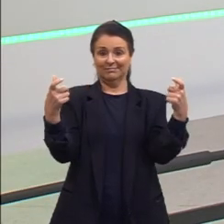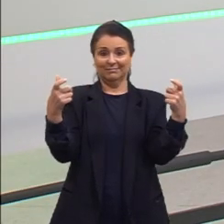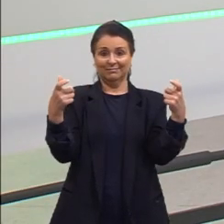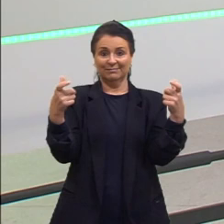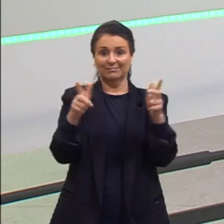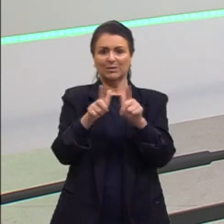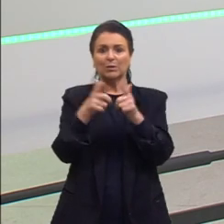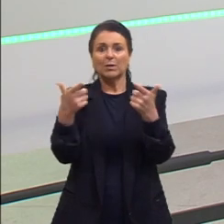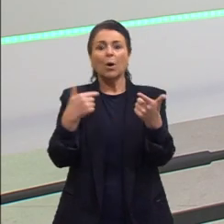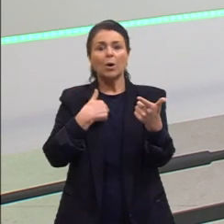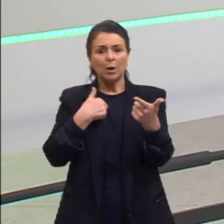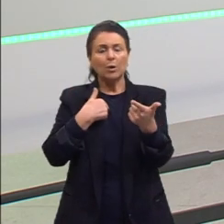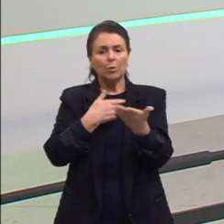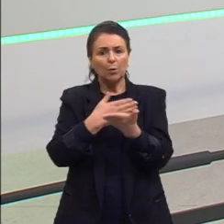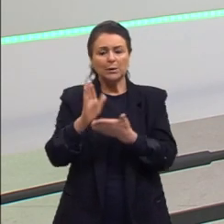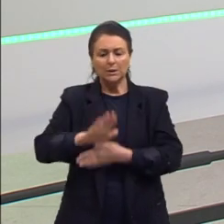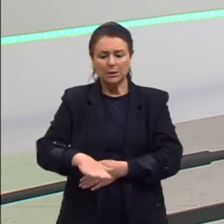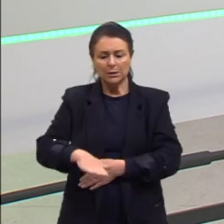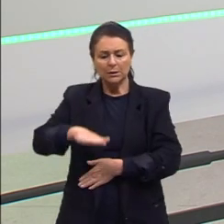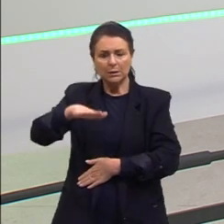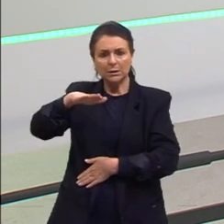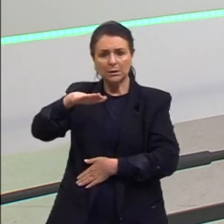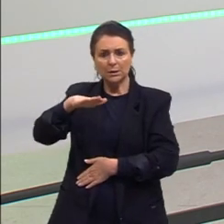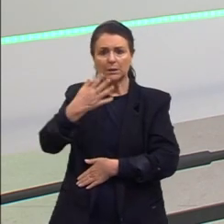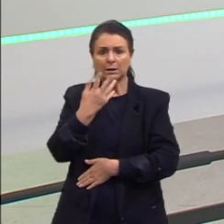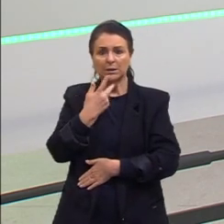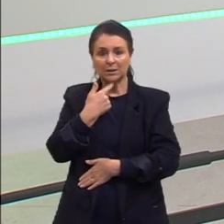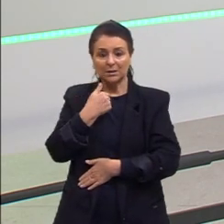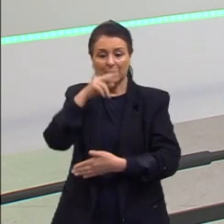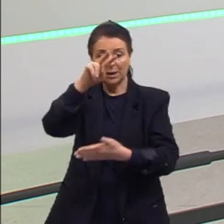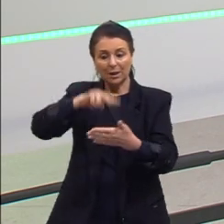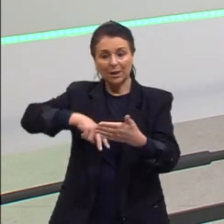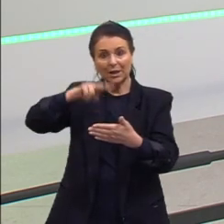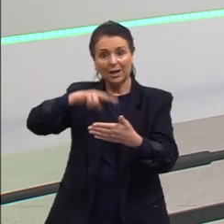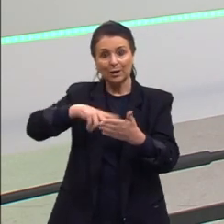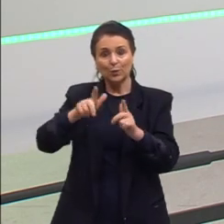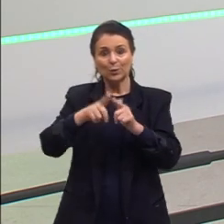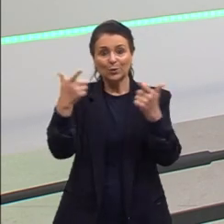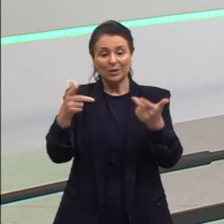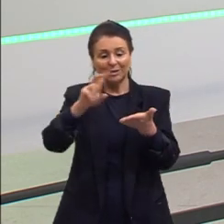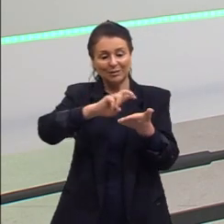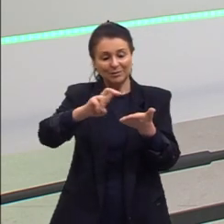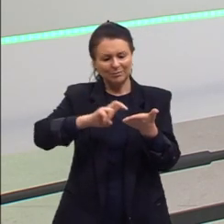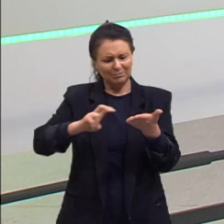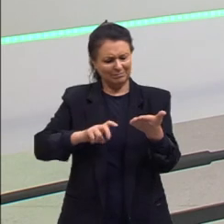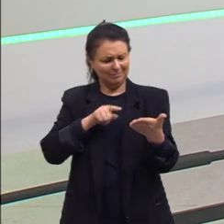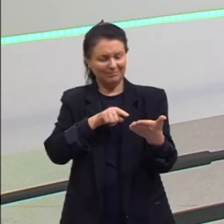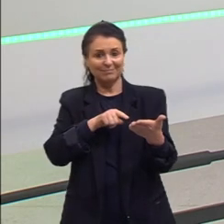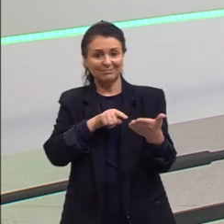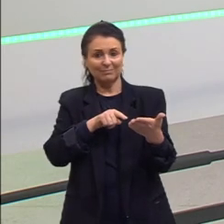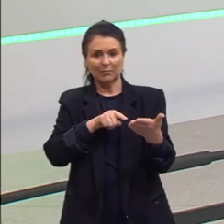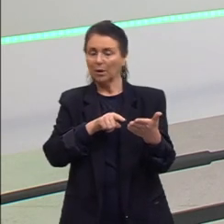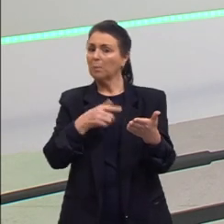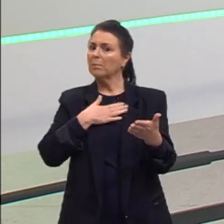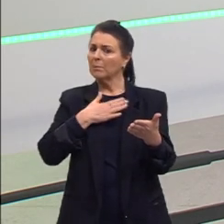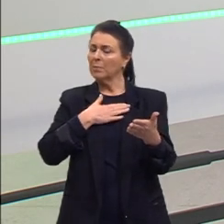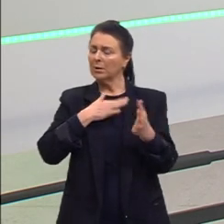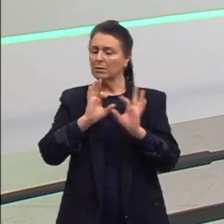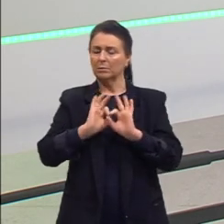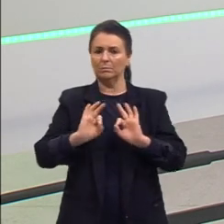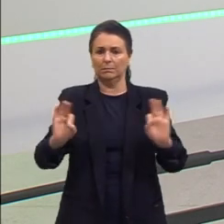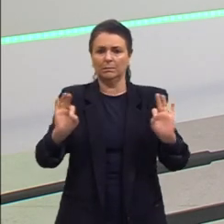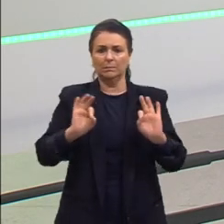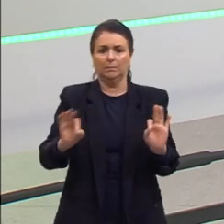e eu fui criada vendo meu pai lendo esse jornal impresso. Então, para mim, isso sempre foi muito comum. Mas,